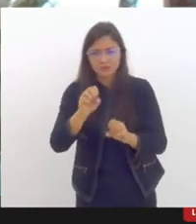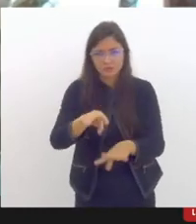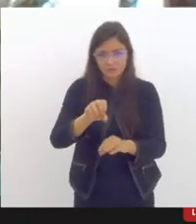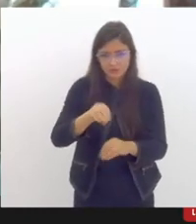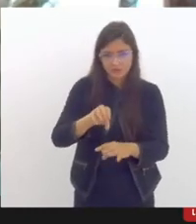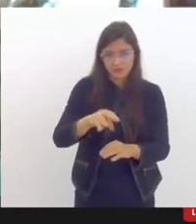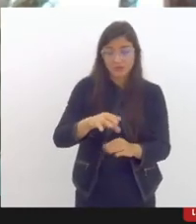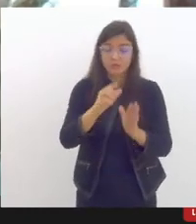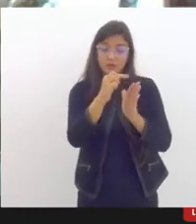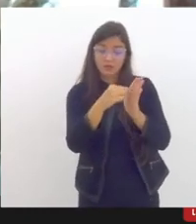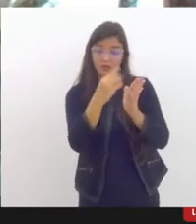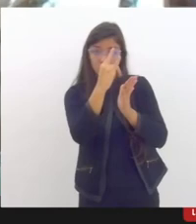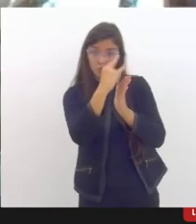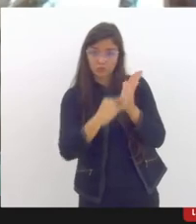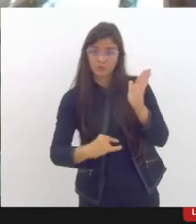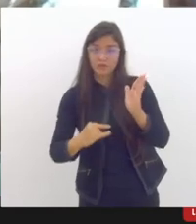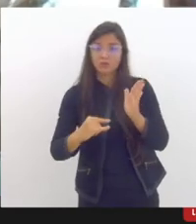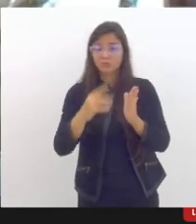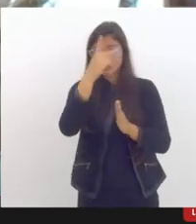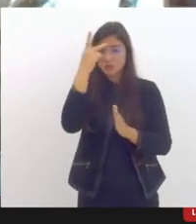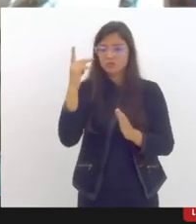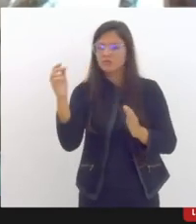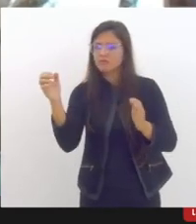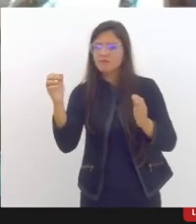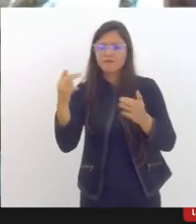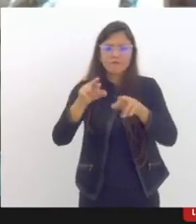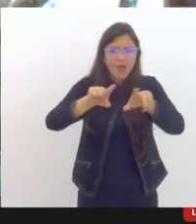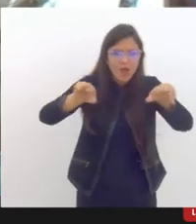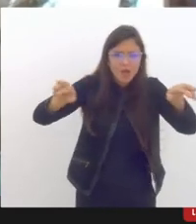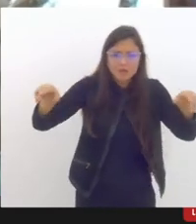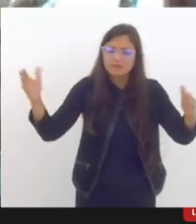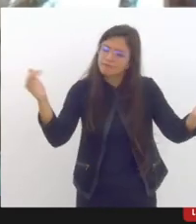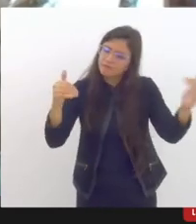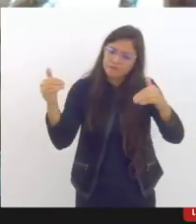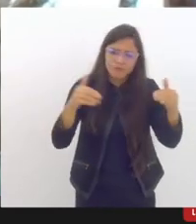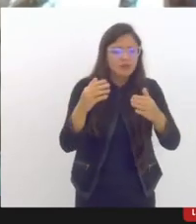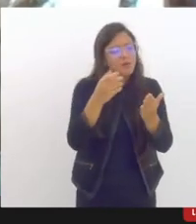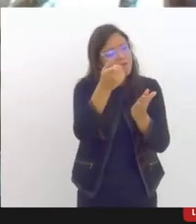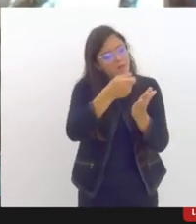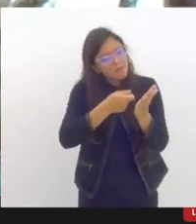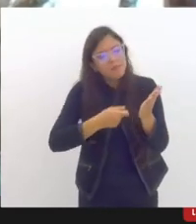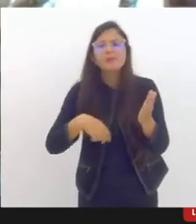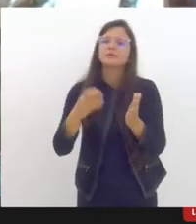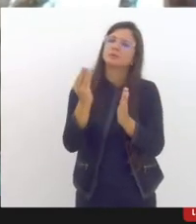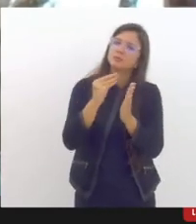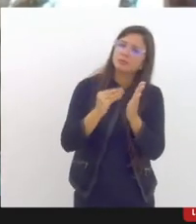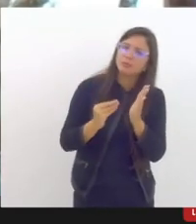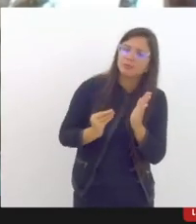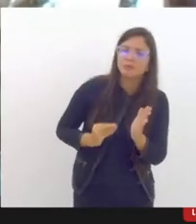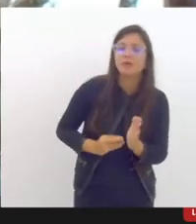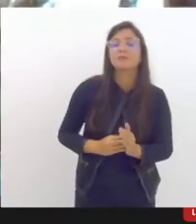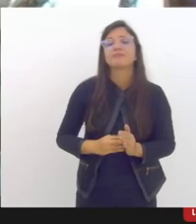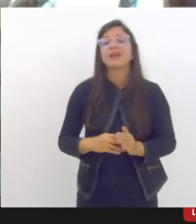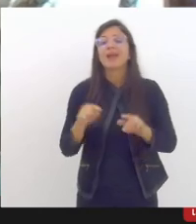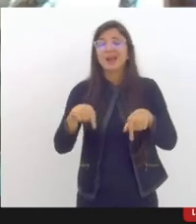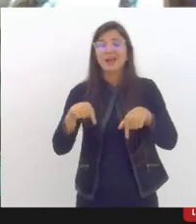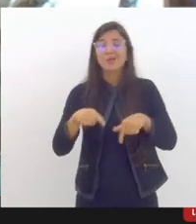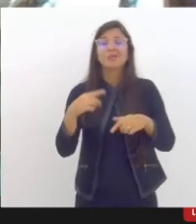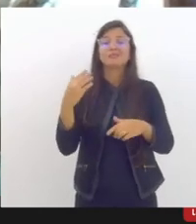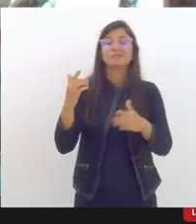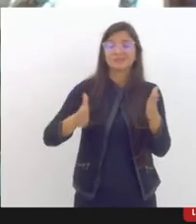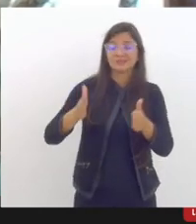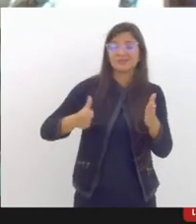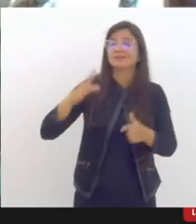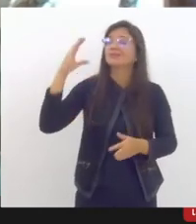coletivamente e nós particularmente nesse período grave de crise sanitária e social nós